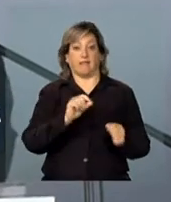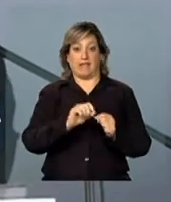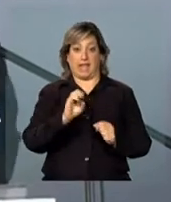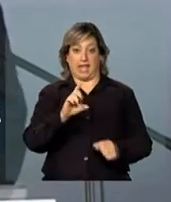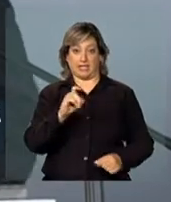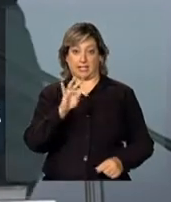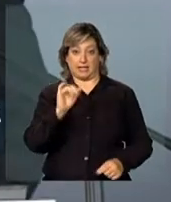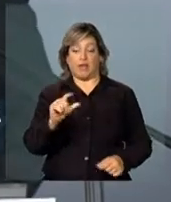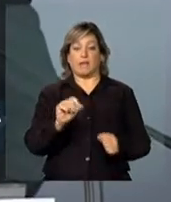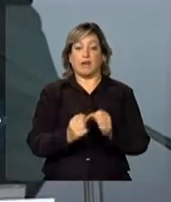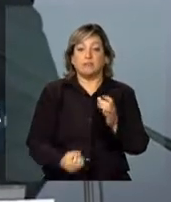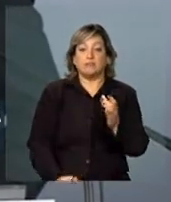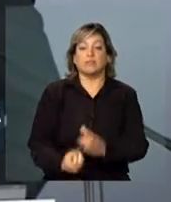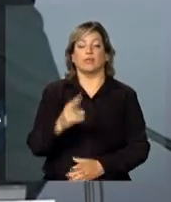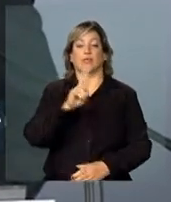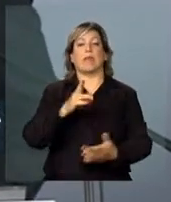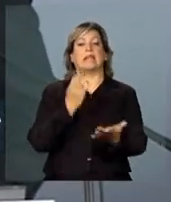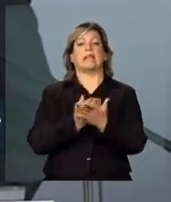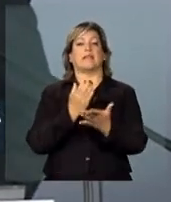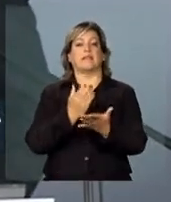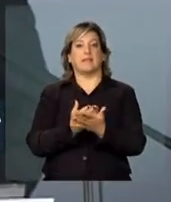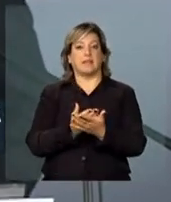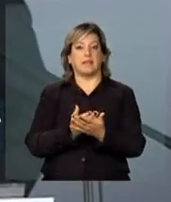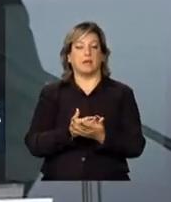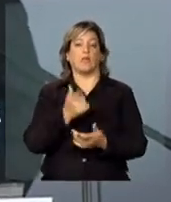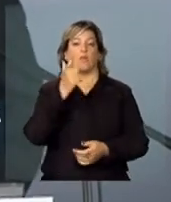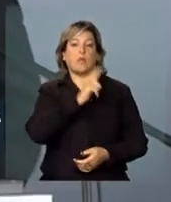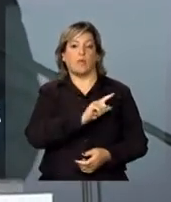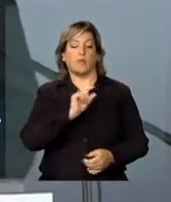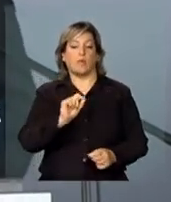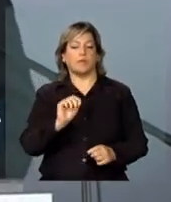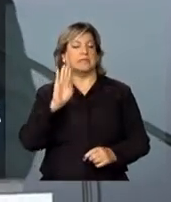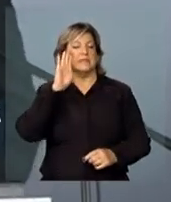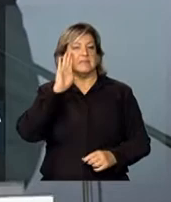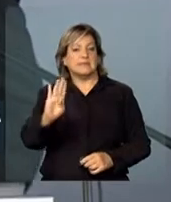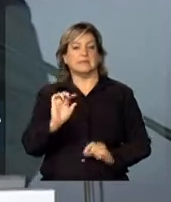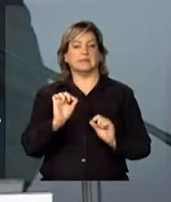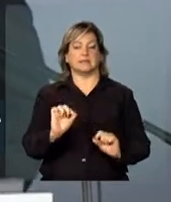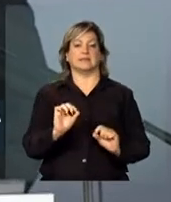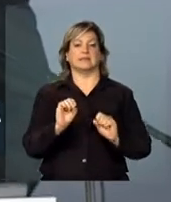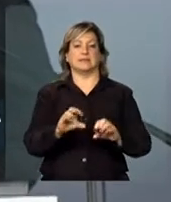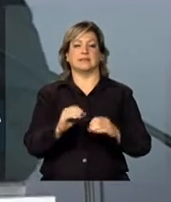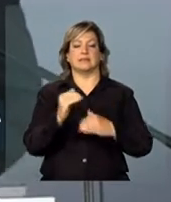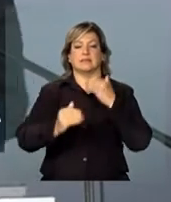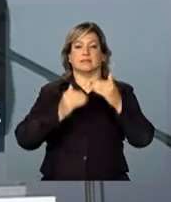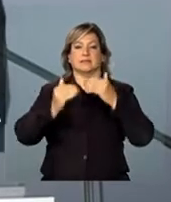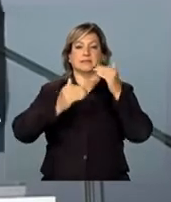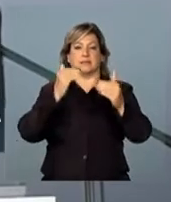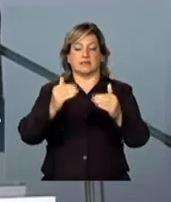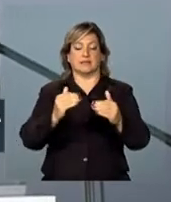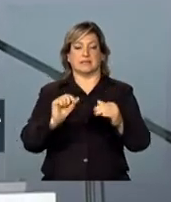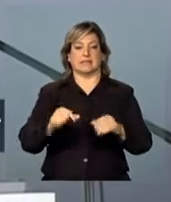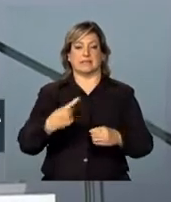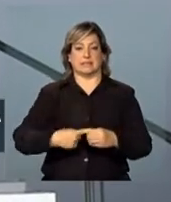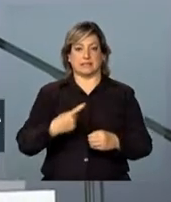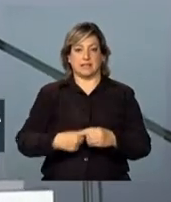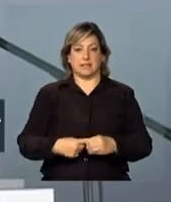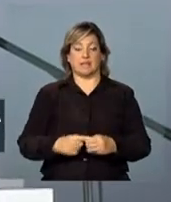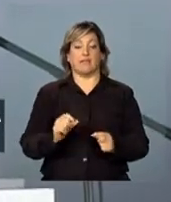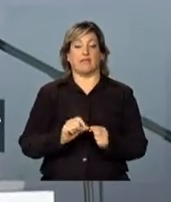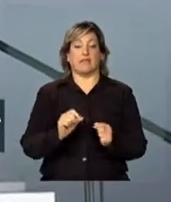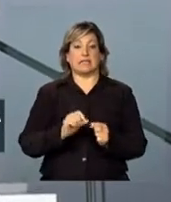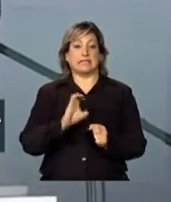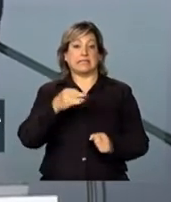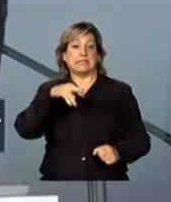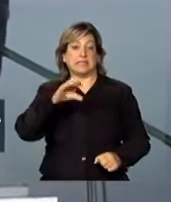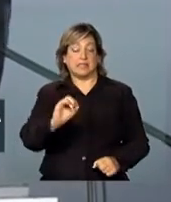para criar uma universidade que fosse vocacionada para o desenvolvimento da cidade, inclusive criando um